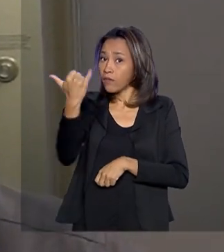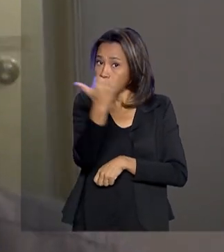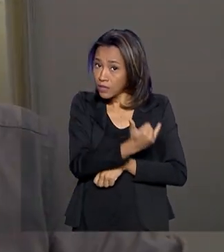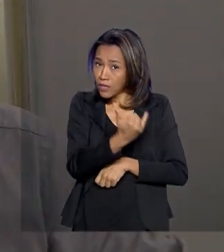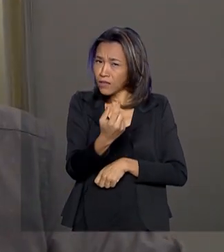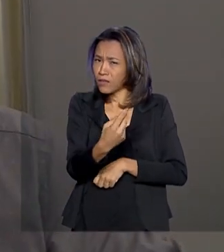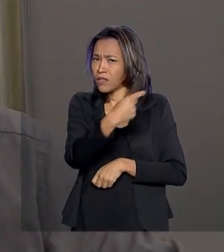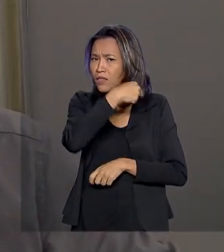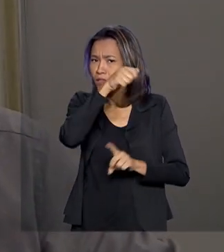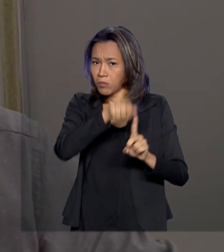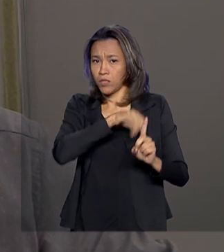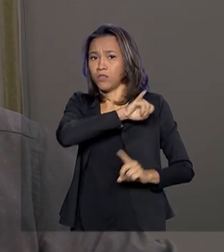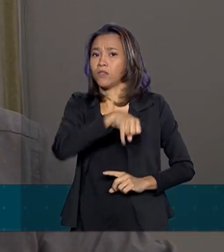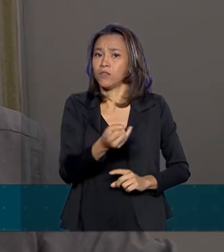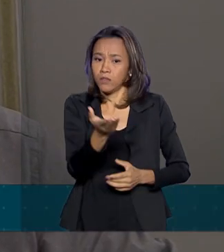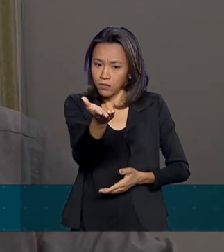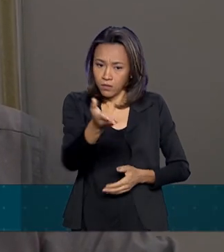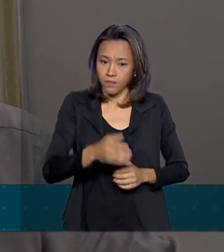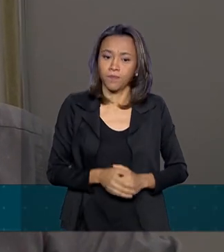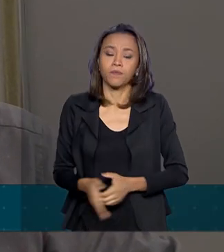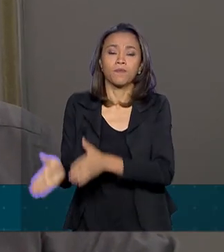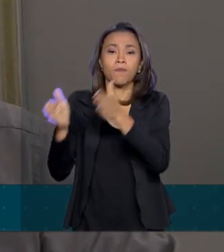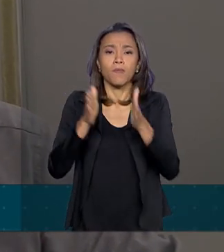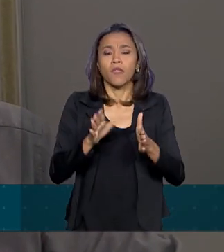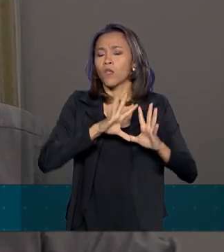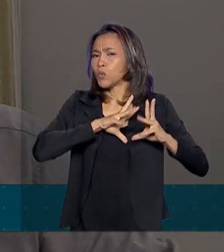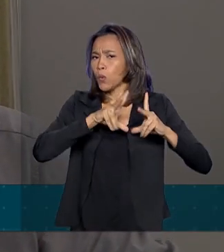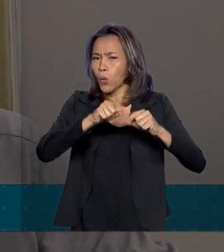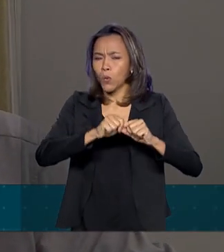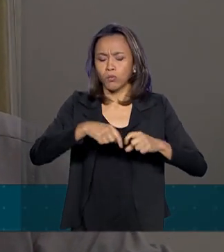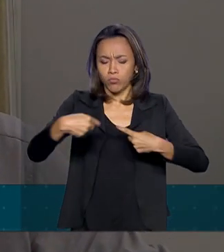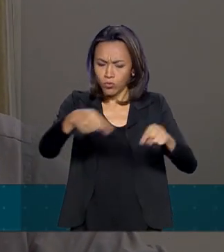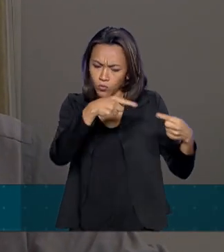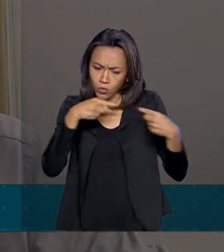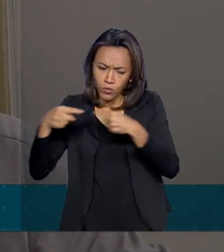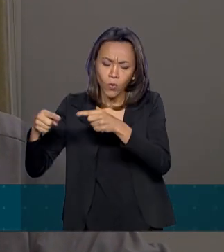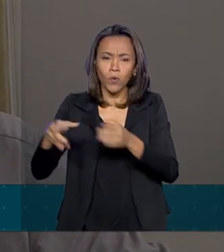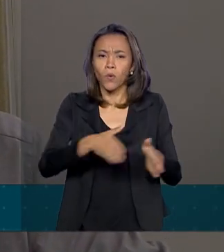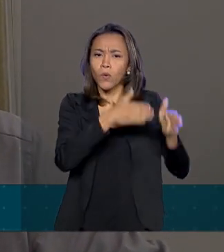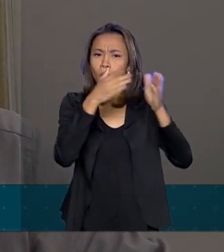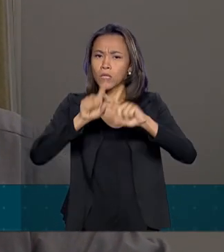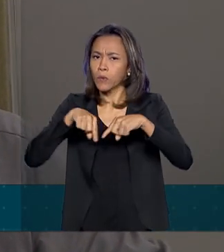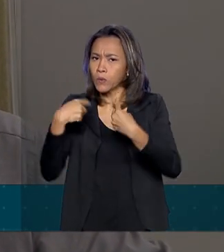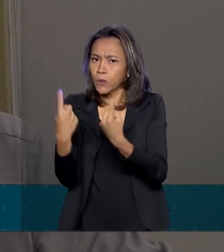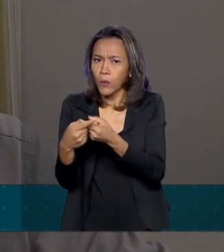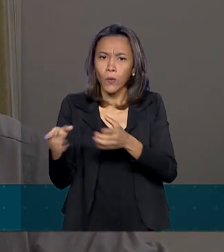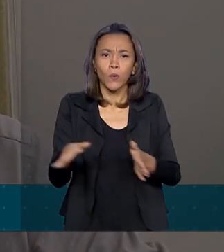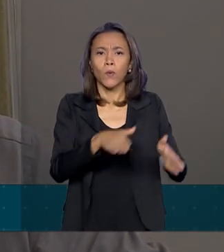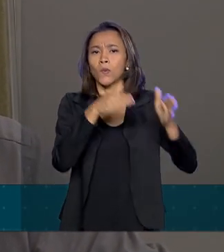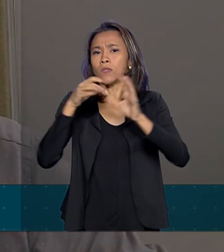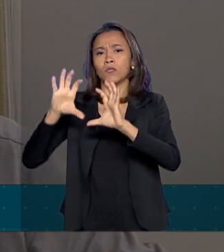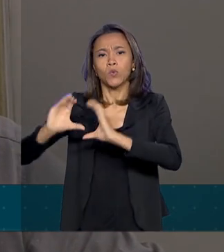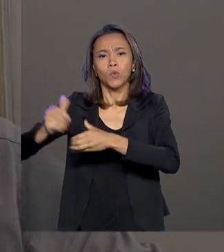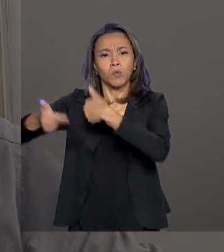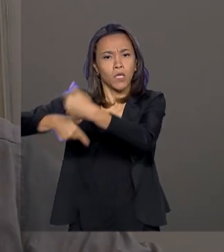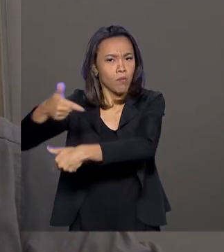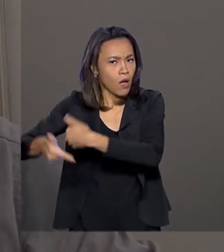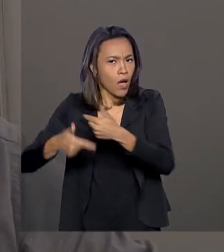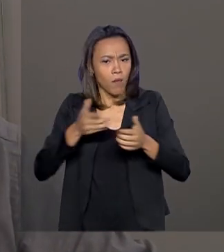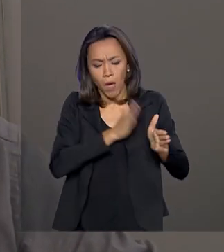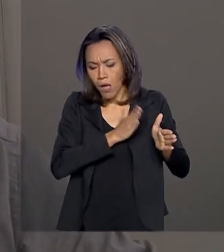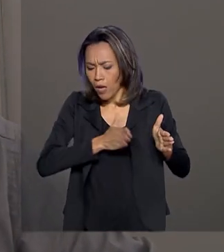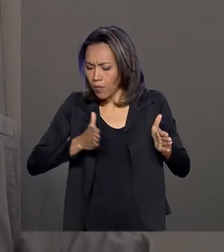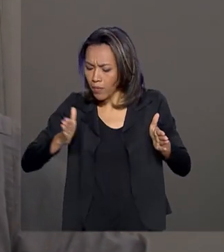janeiro. A partir daí, várias ações, reuniões, discussões, trabalhos de grupo foram desencadeados e